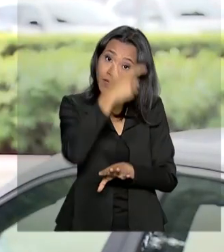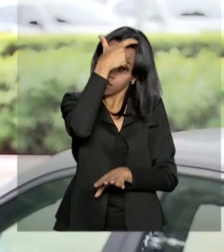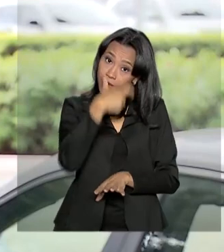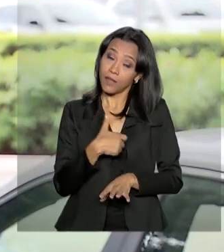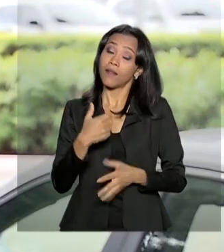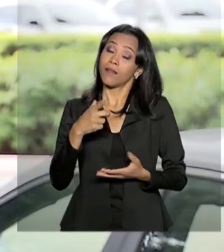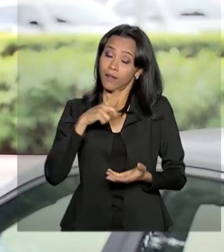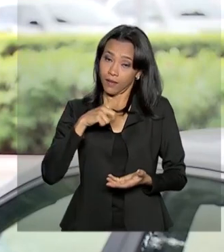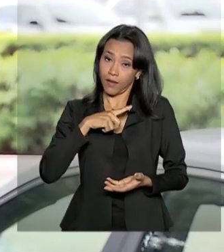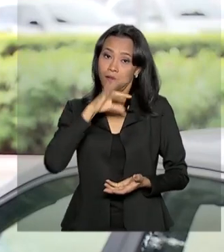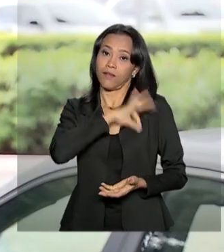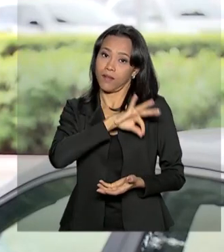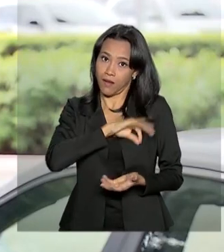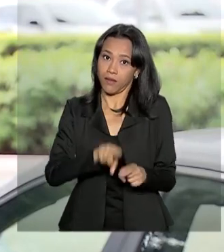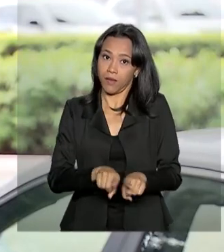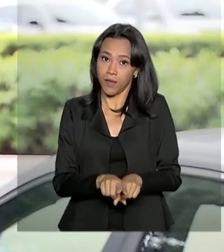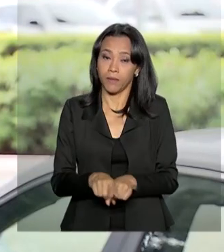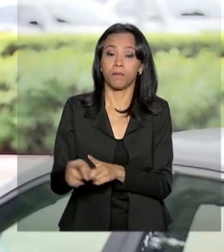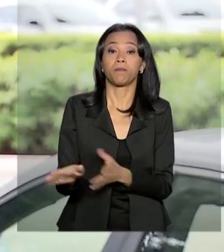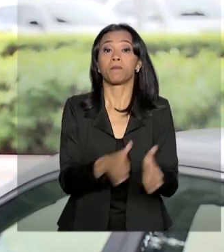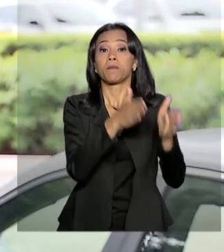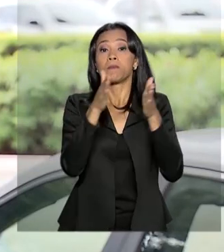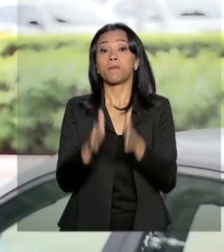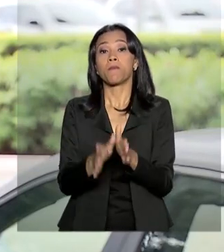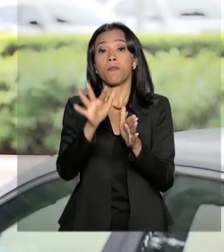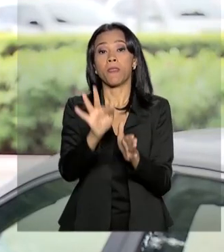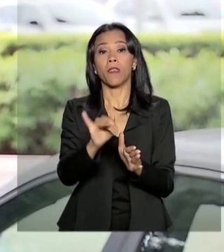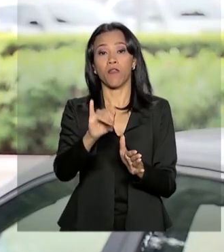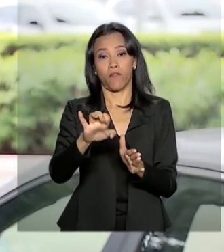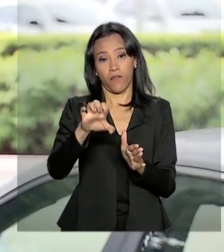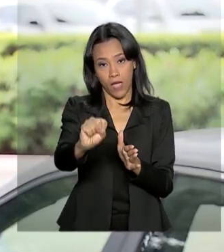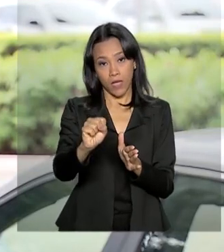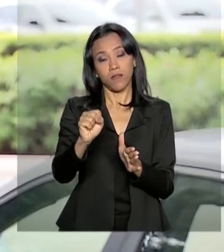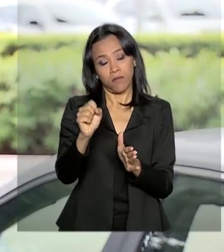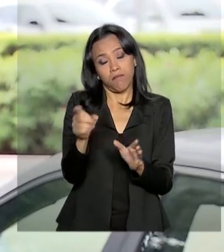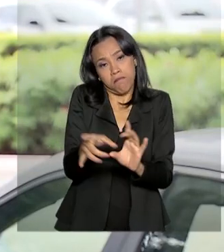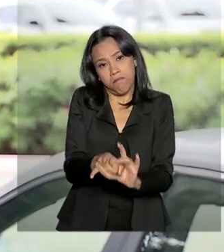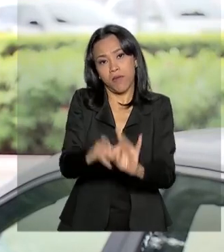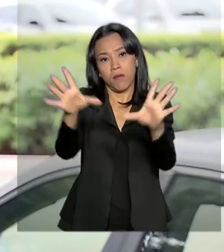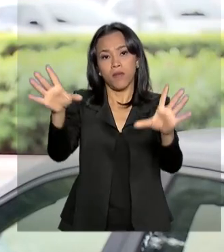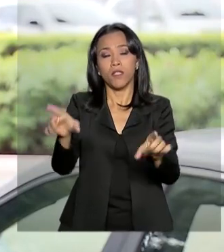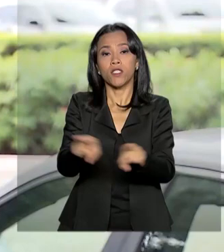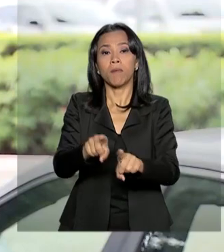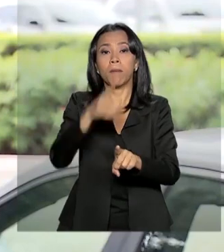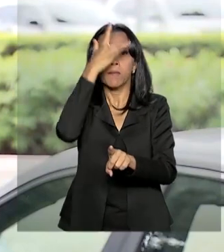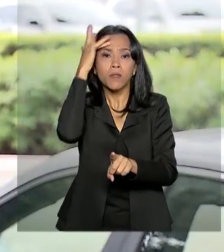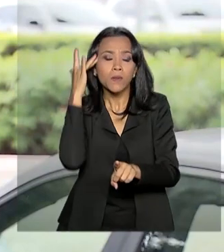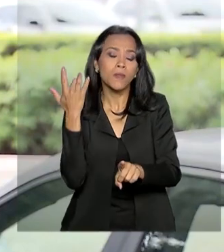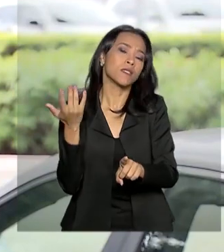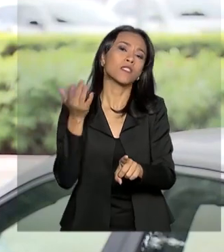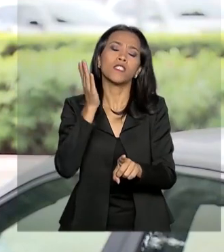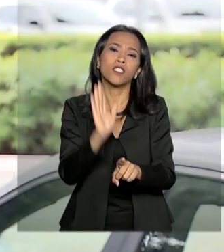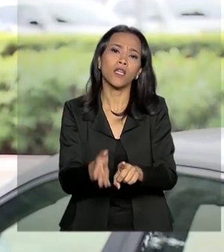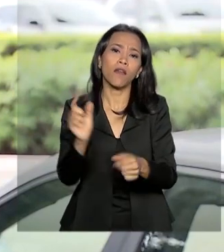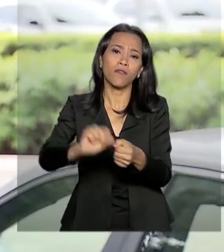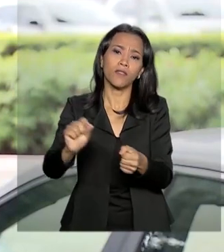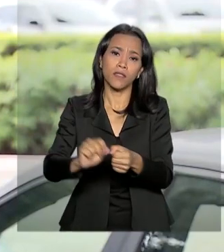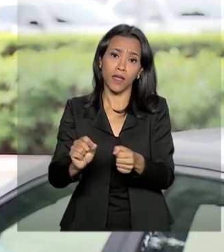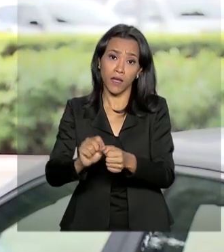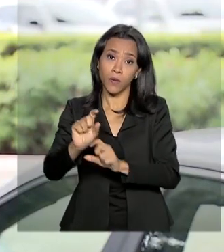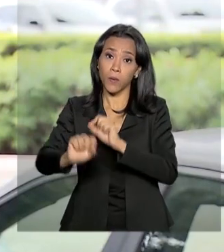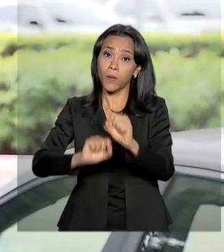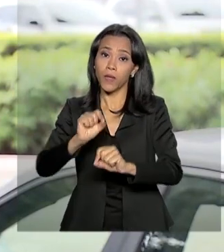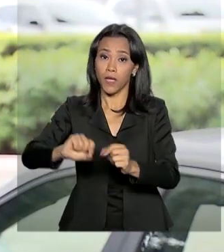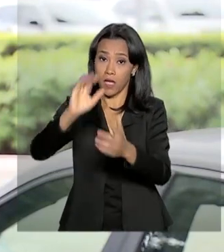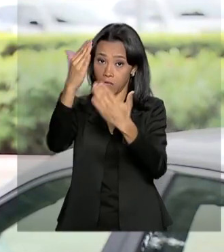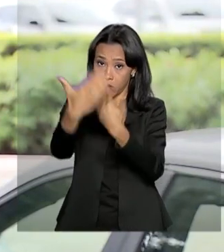tenha a sua renda. O FIES admite a participação de candidatos que tenham realizado o Exame Nacional do Ensino Médio,